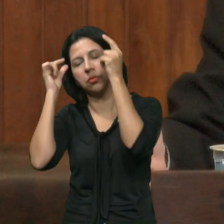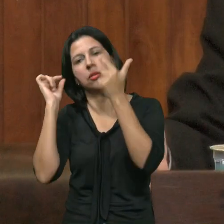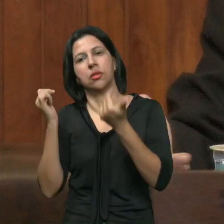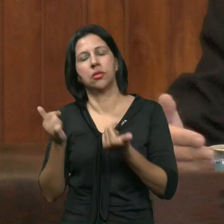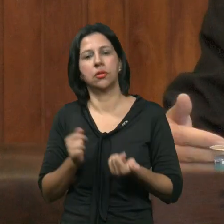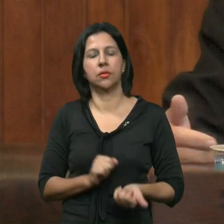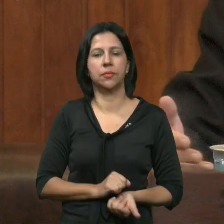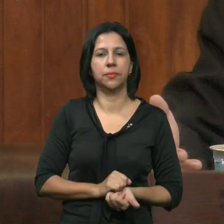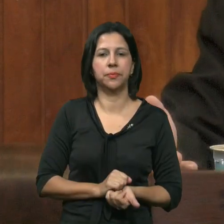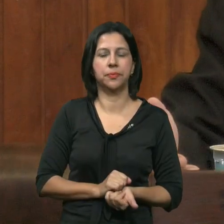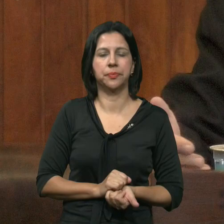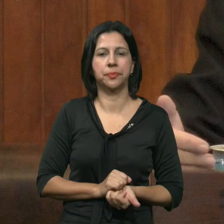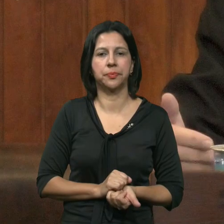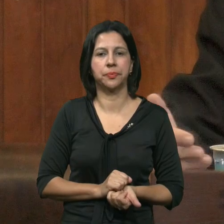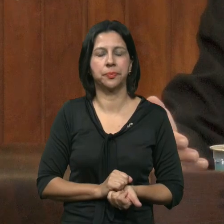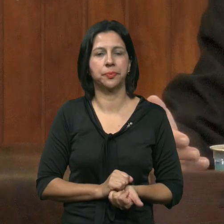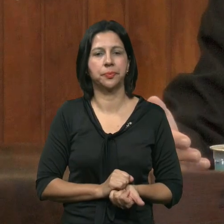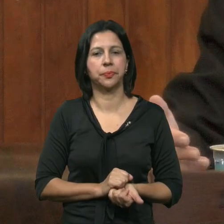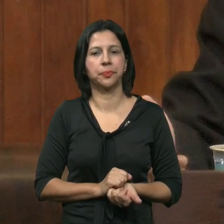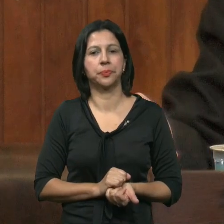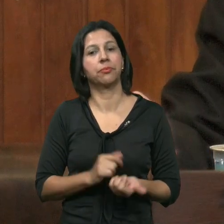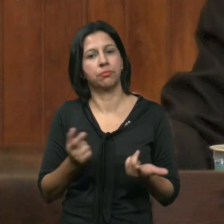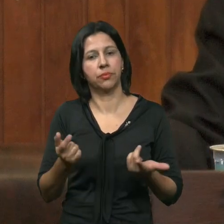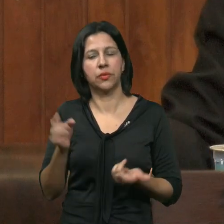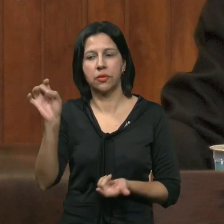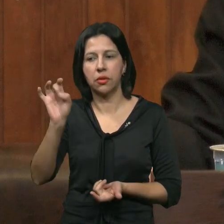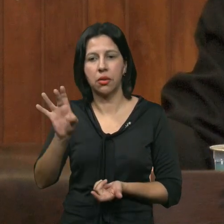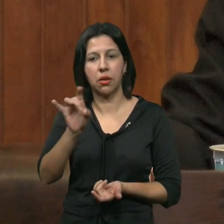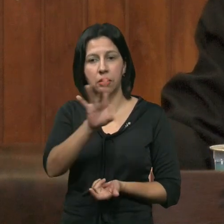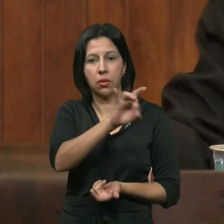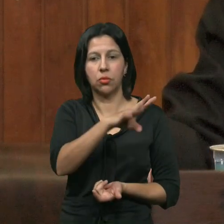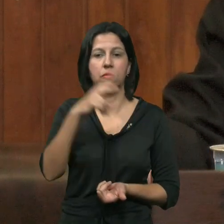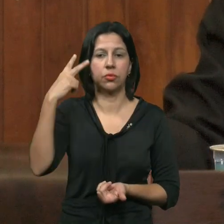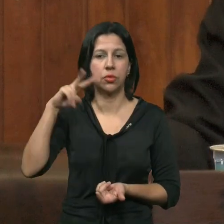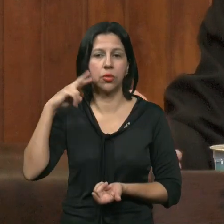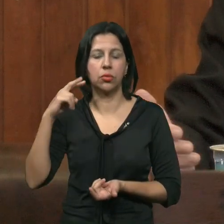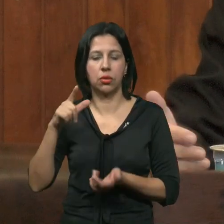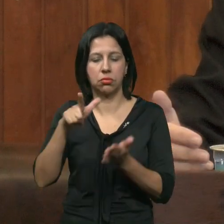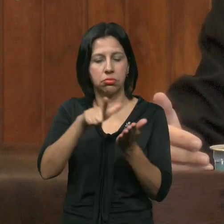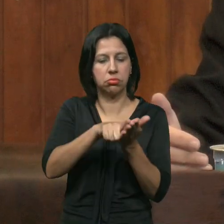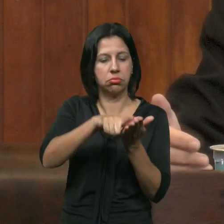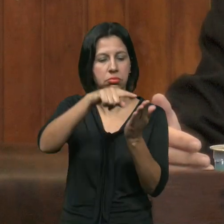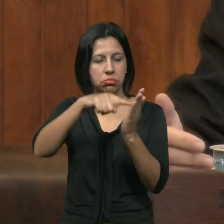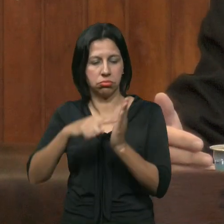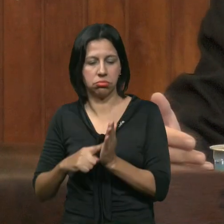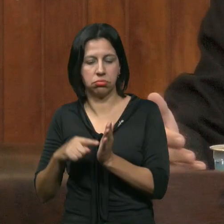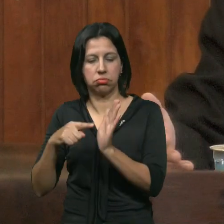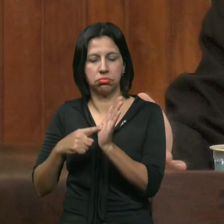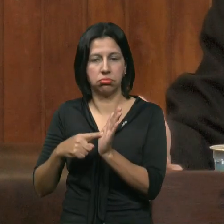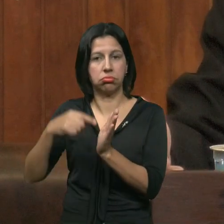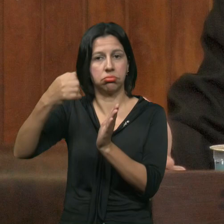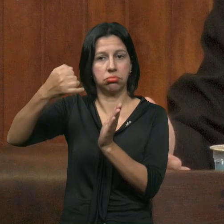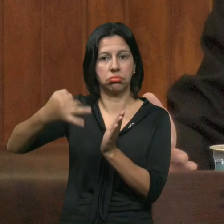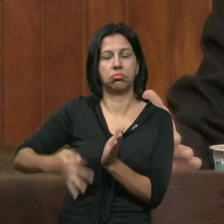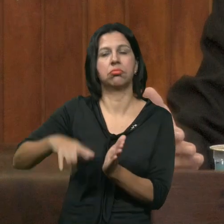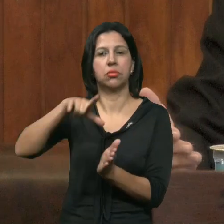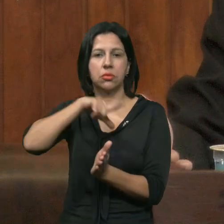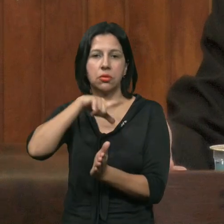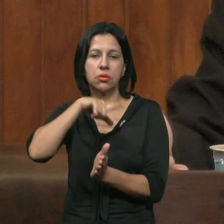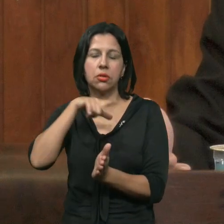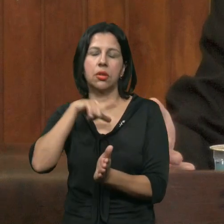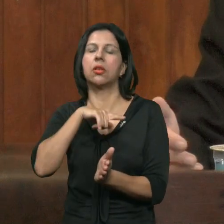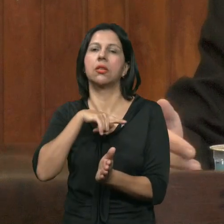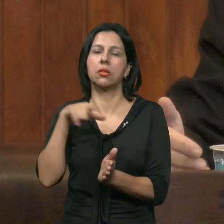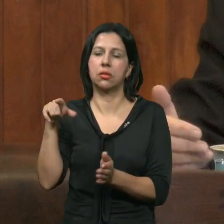Este foi o pleito Que cada vereador Deve ter recebido Porque houve Uma mobilização Dos